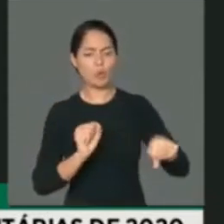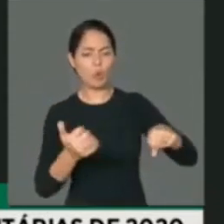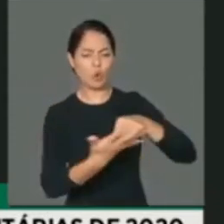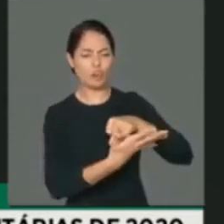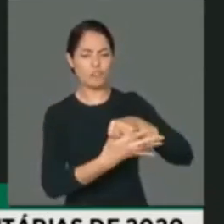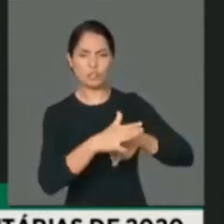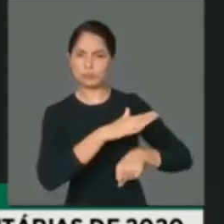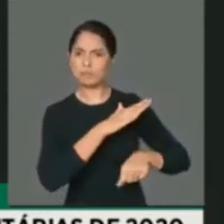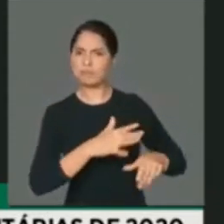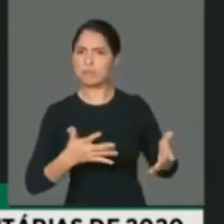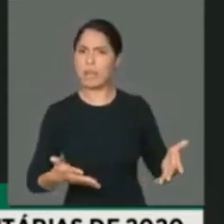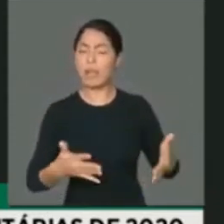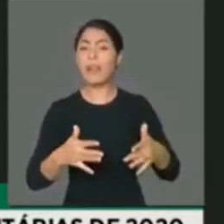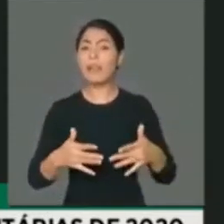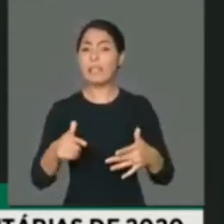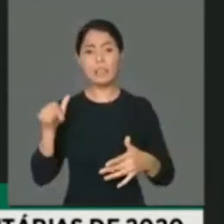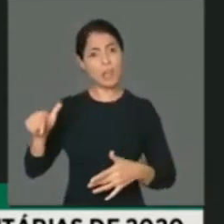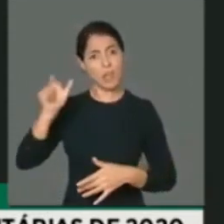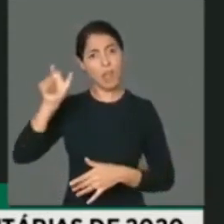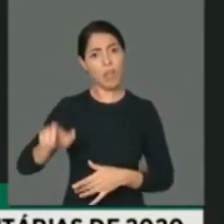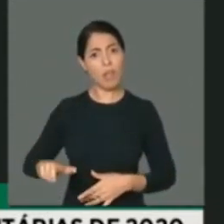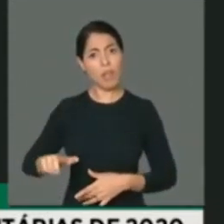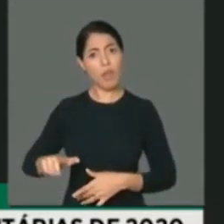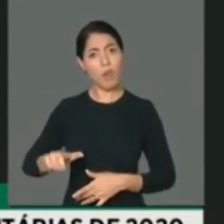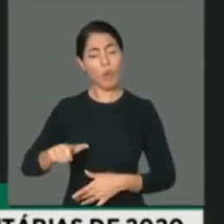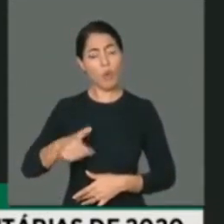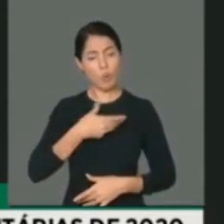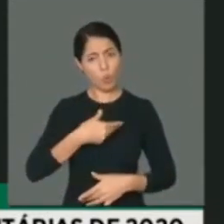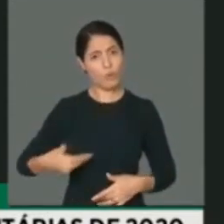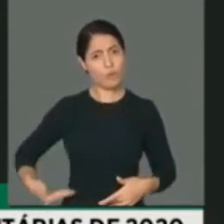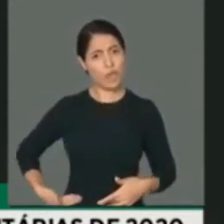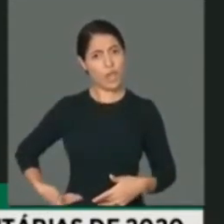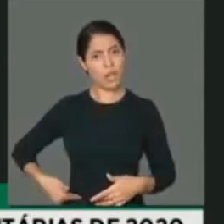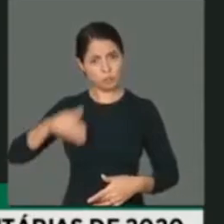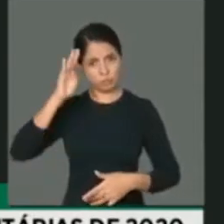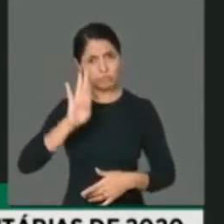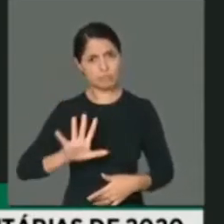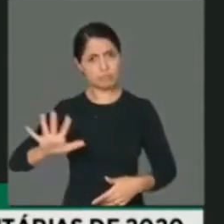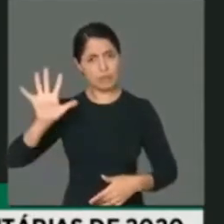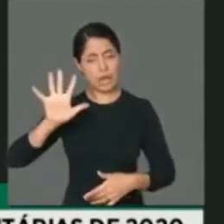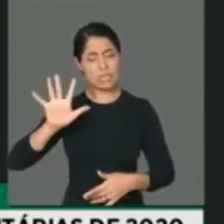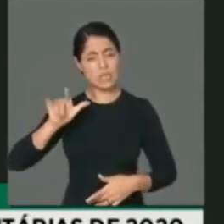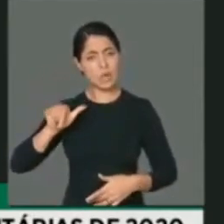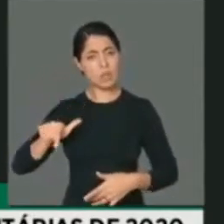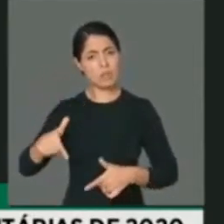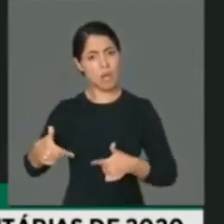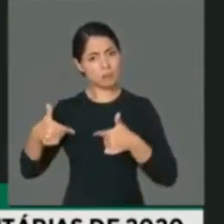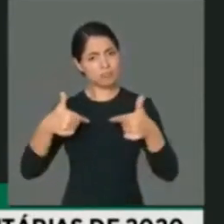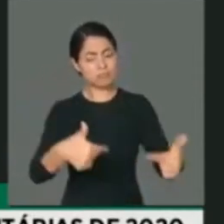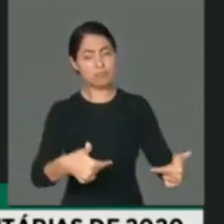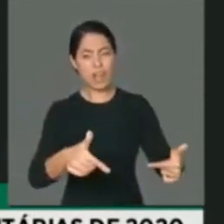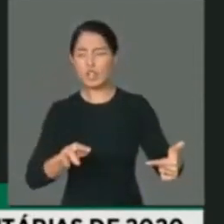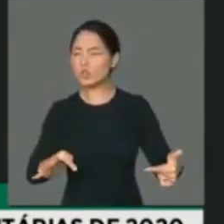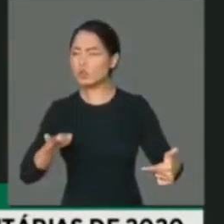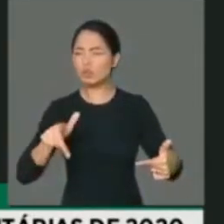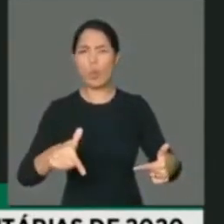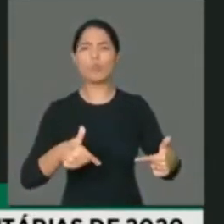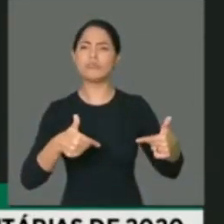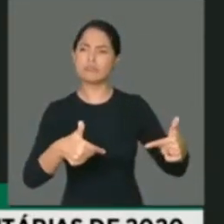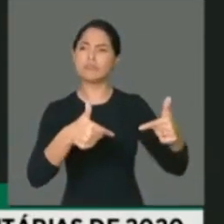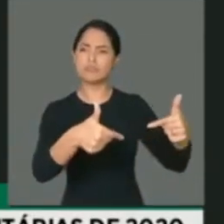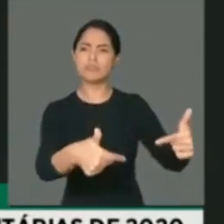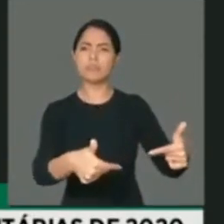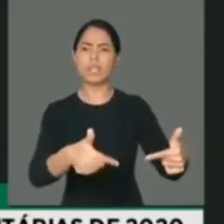coronavírus e está trabalhando no sentido de que a gente possa solucionar e atenuar todos os efeitos que nós temos